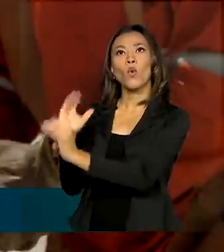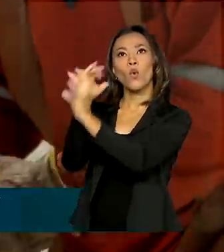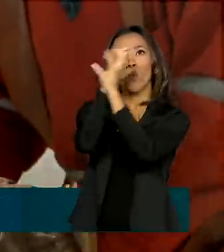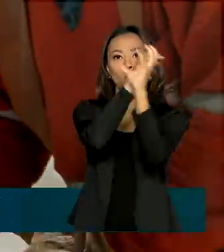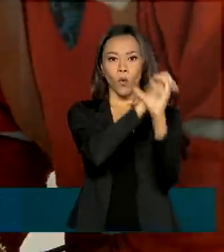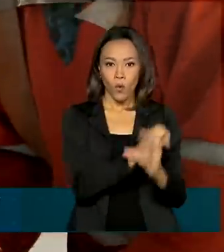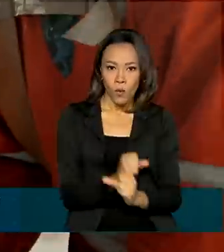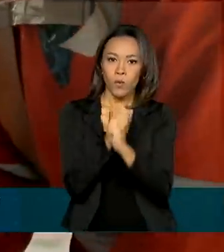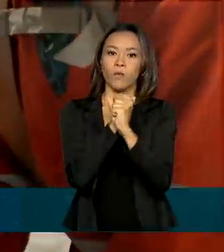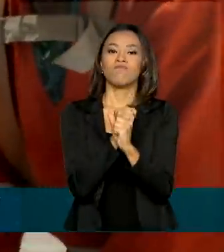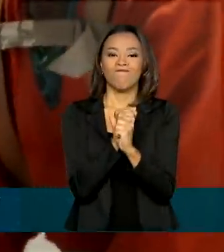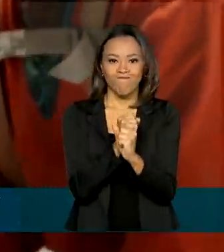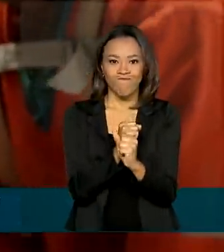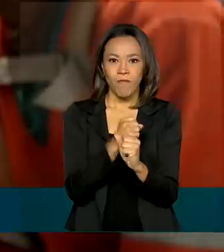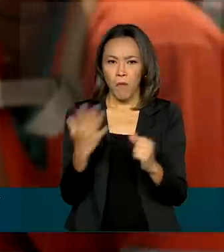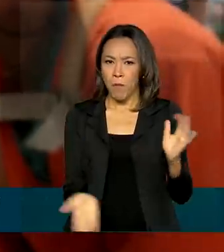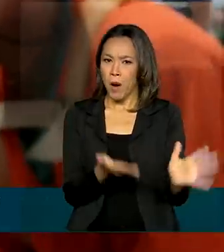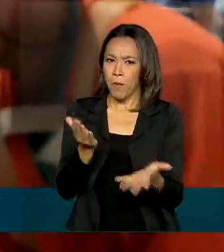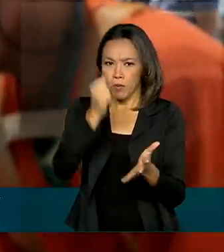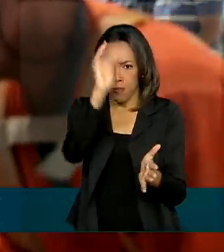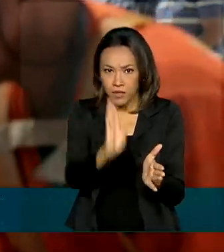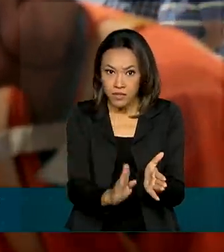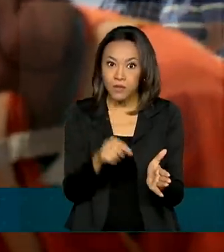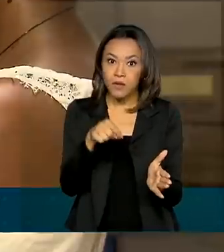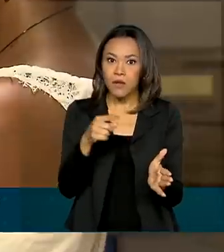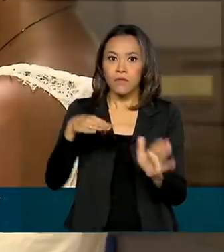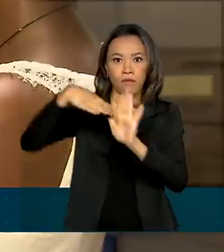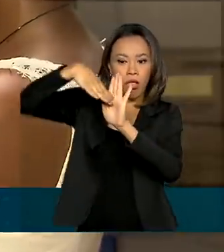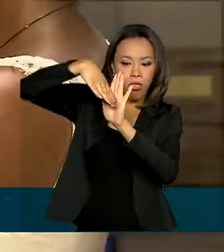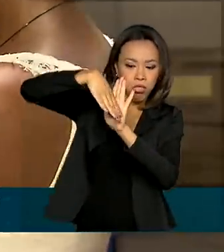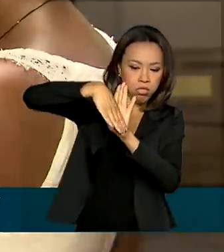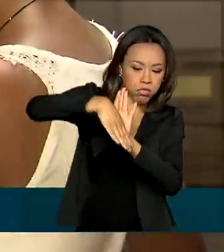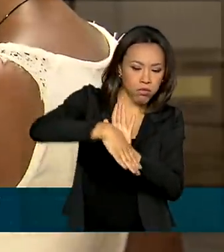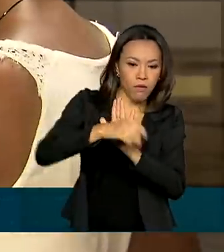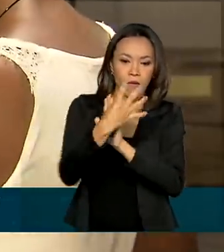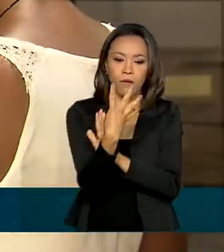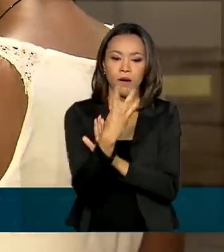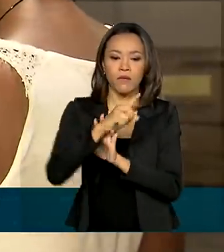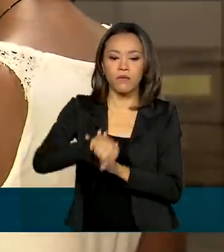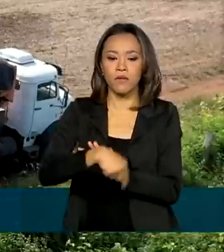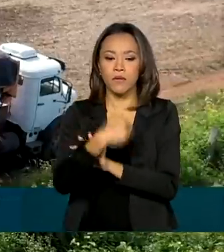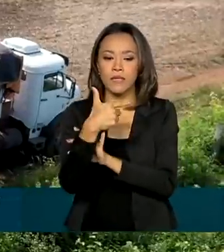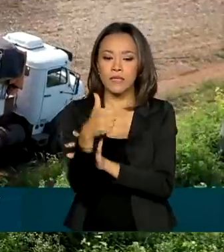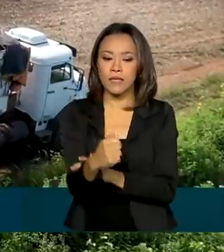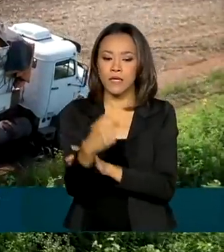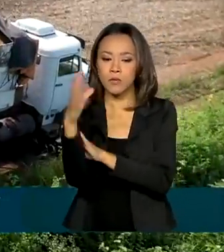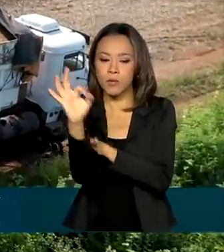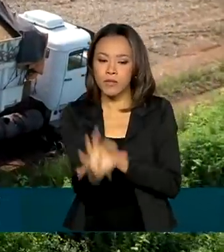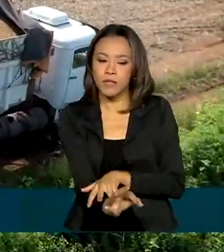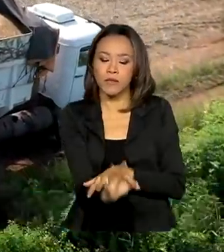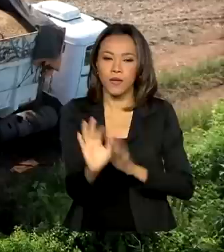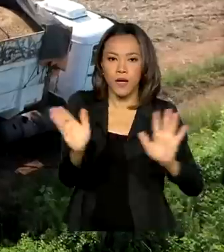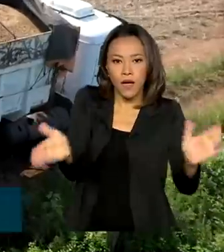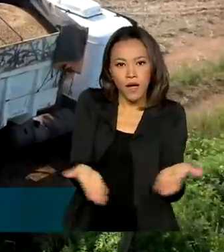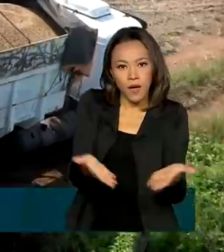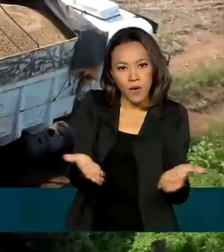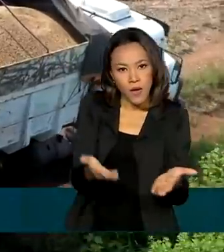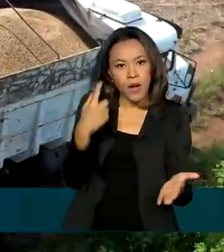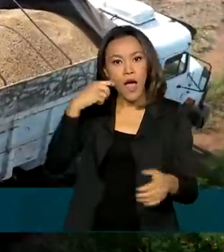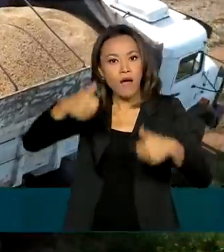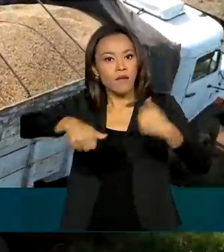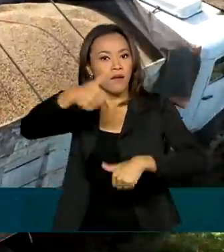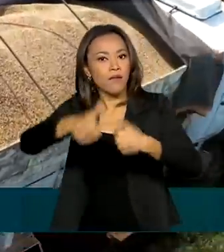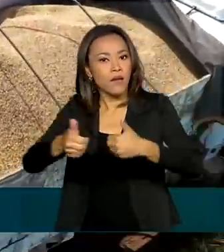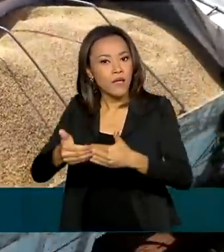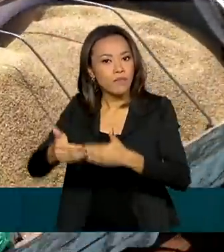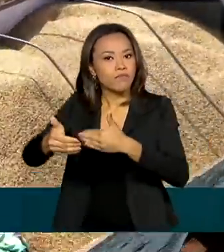produzidas no país tinha a projeção de queda de 4,7%. Agora, a previsão é